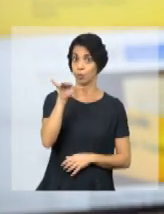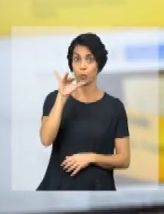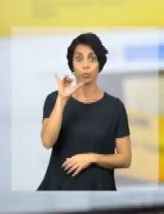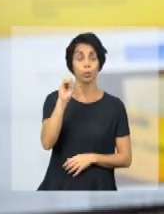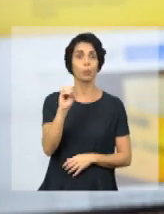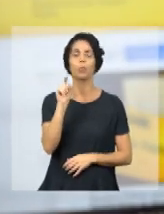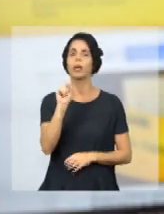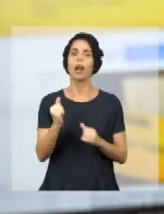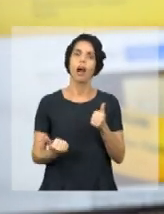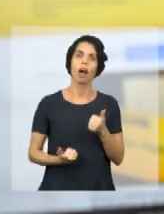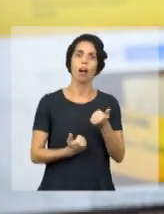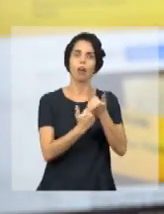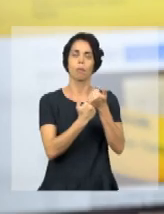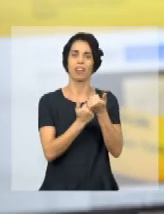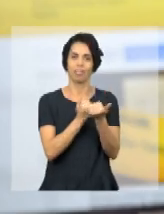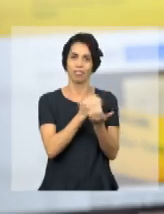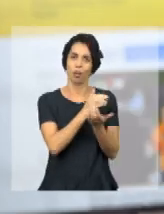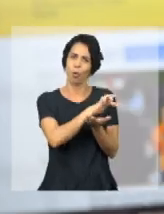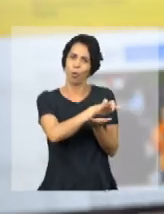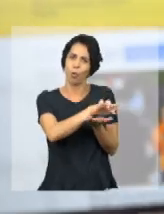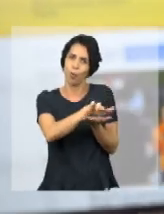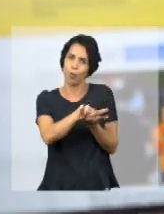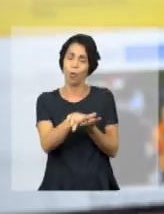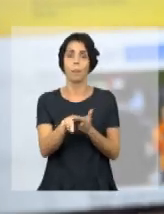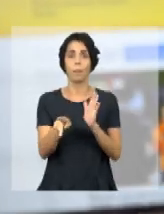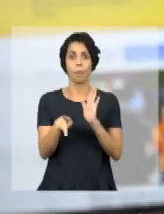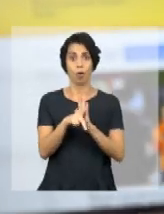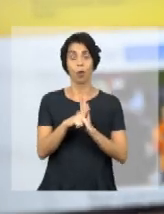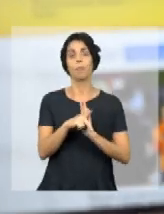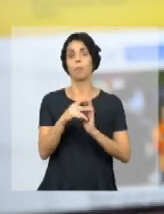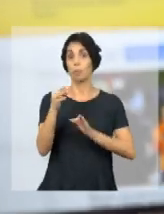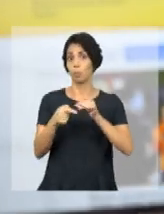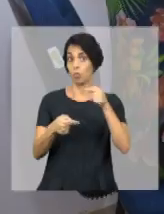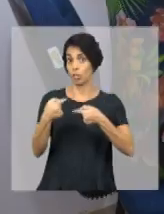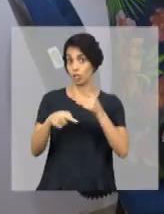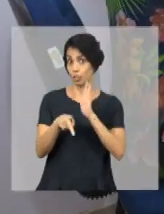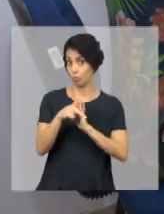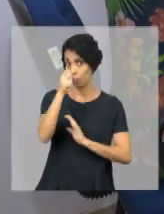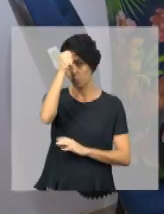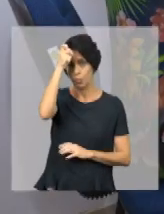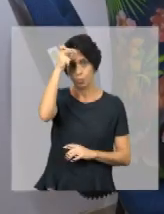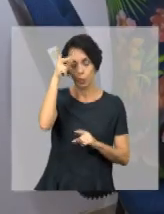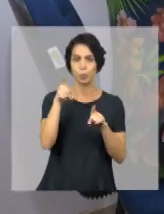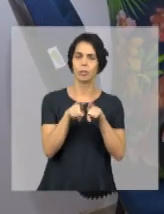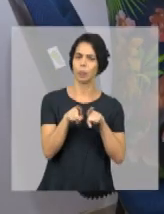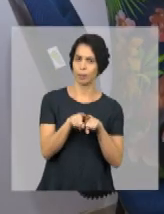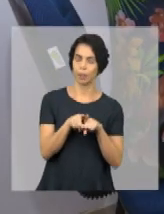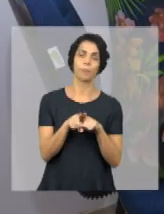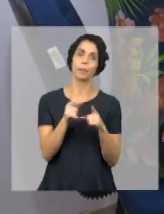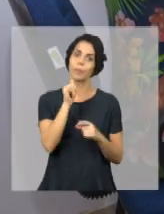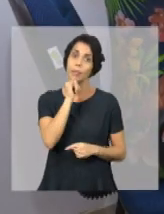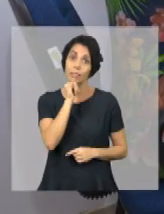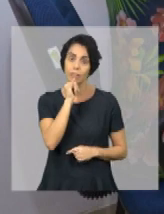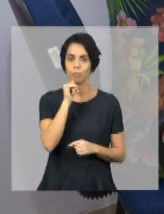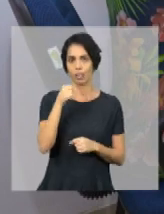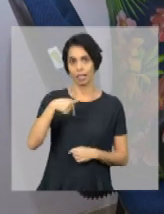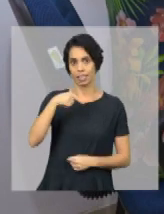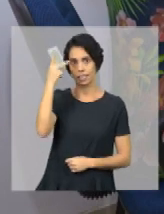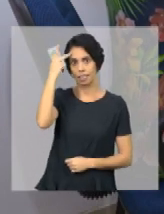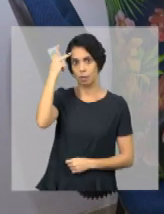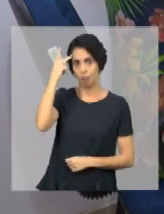Souza. ...para dar o apoio para as outras políticas públicas, como nós já fizemos. A gente faz, por exemplo, o apoio para o